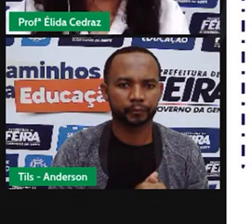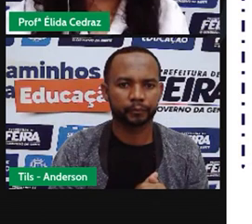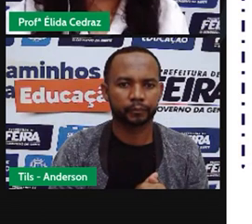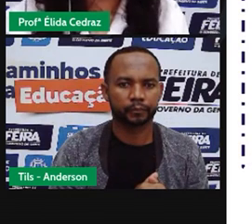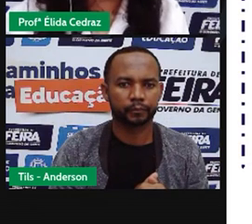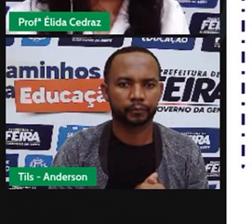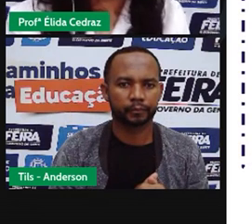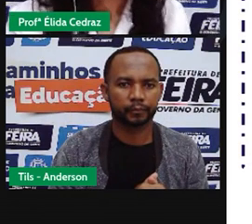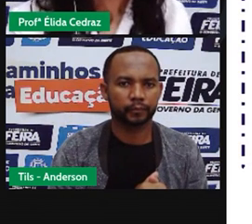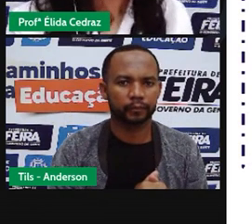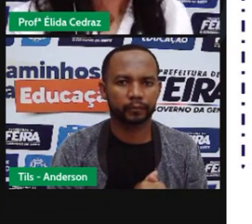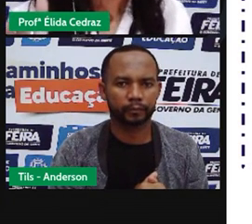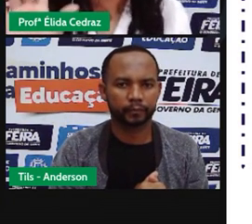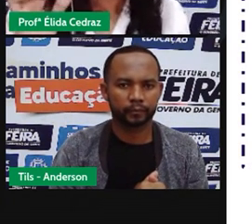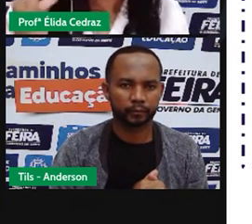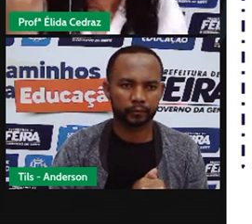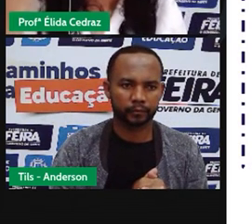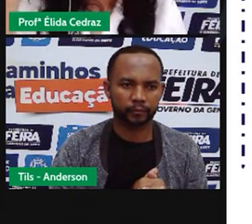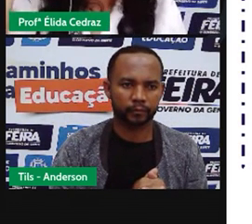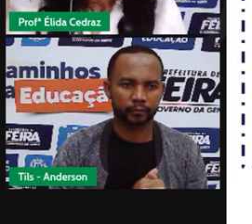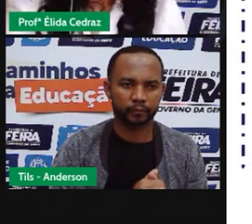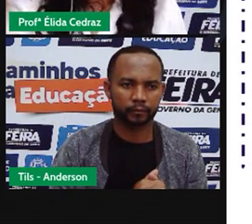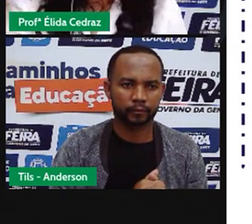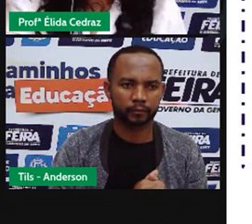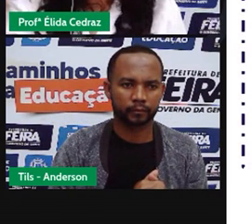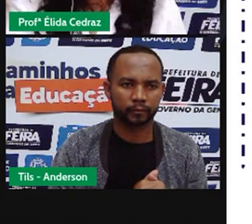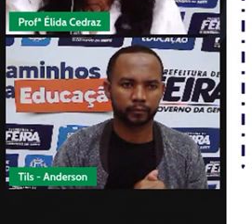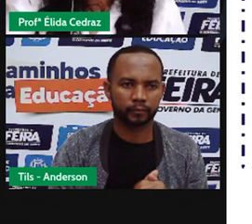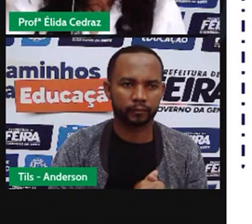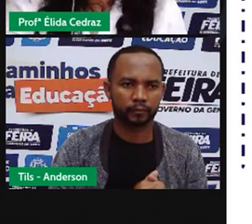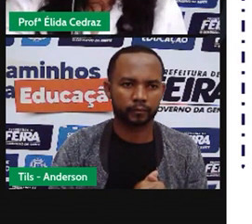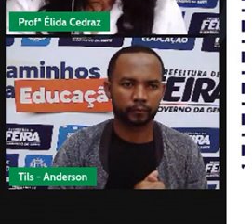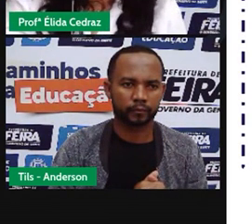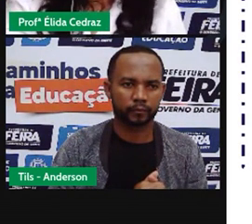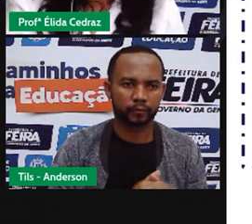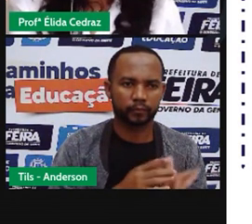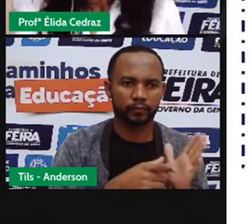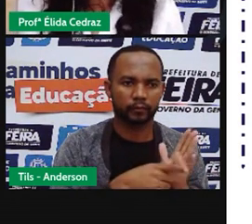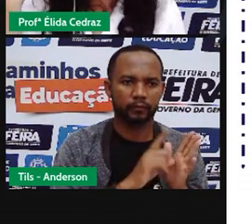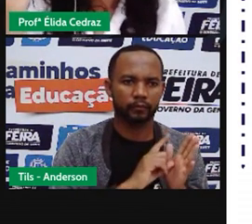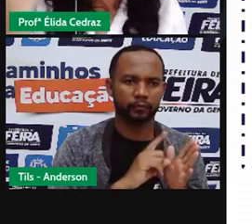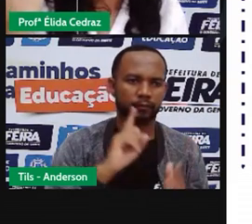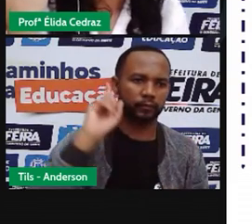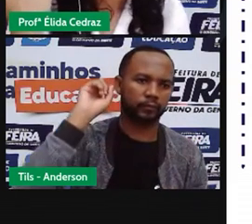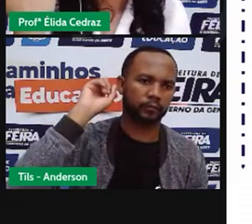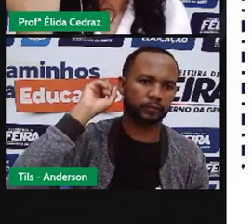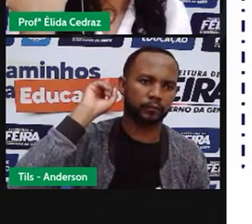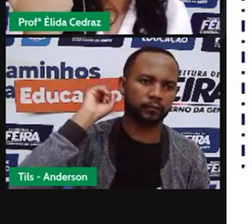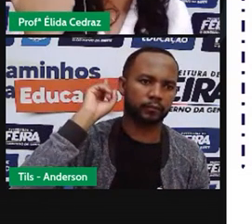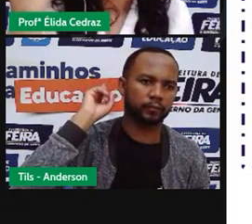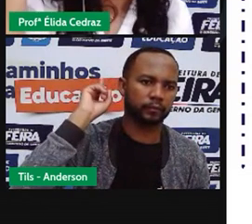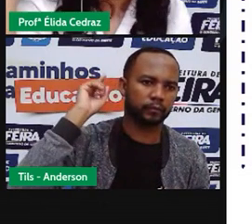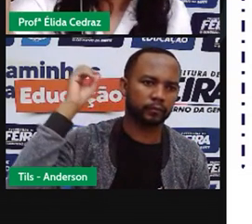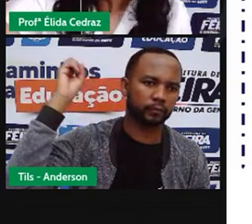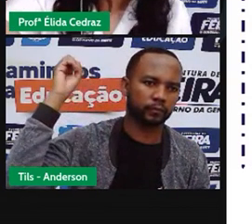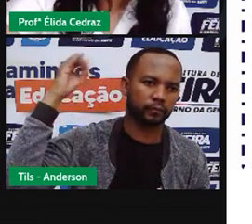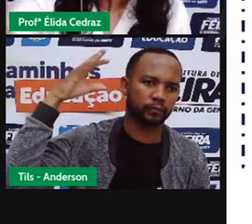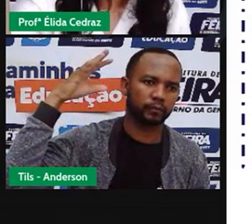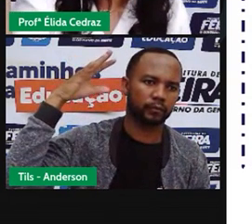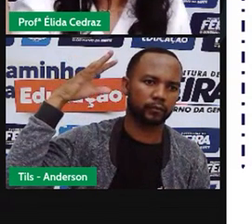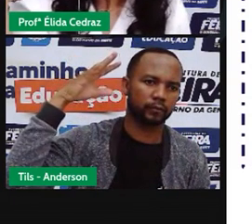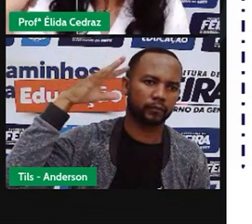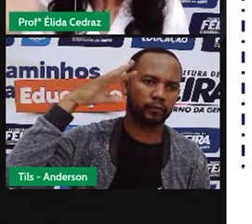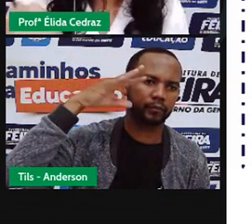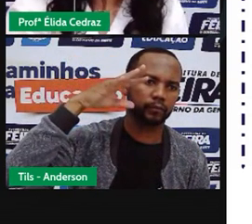A fonte de luz veio no sentido de trás, iluminando. Olha,